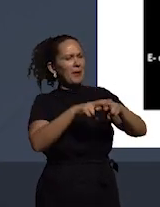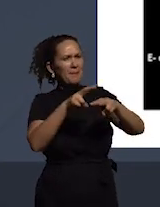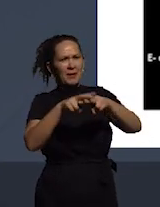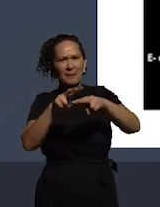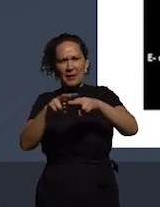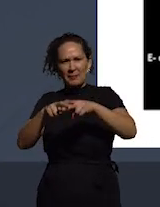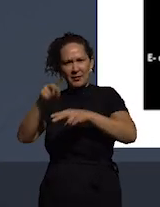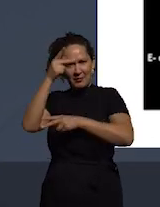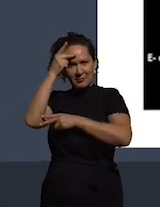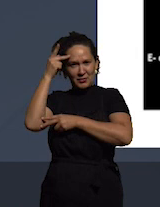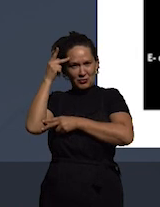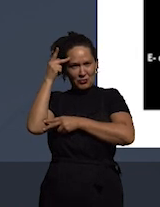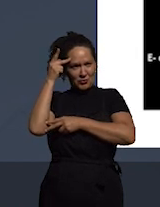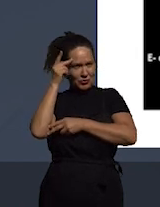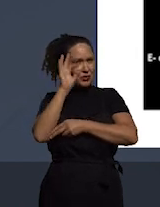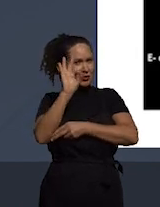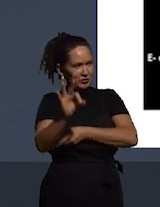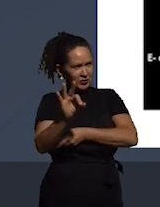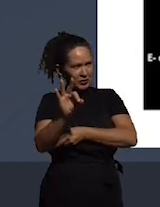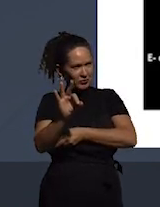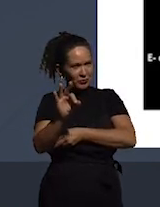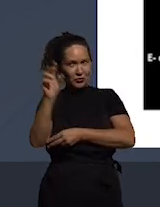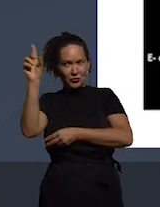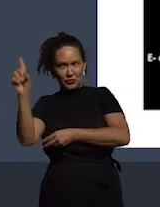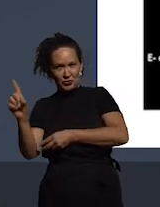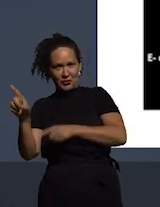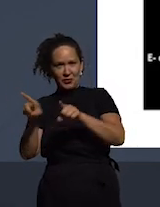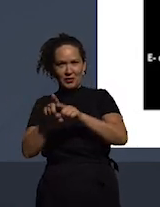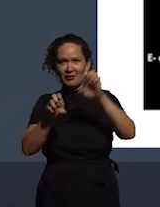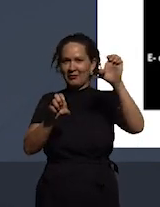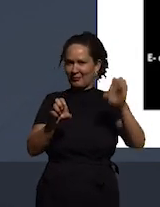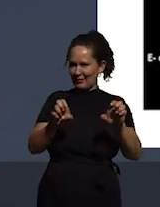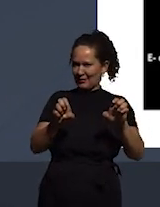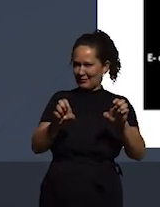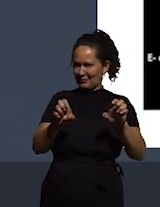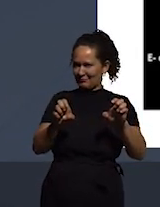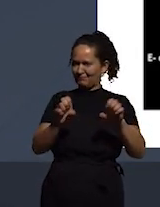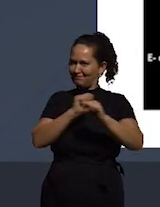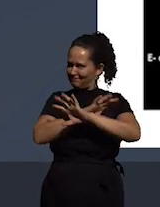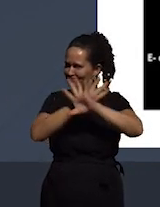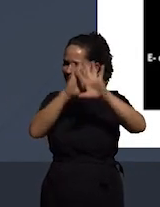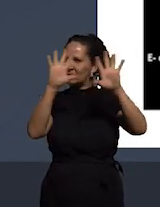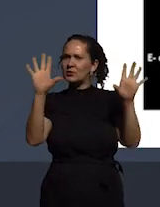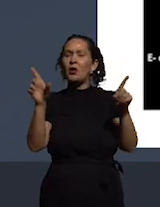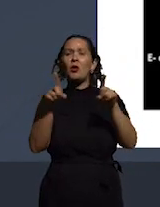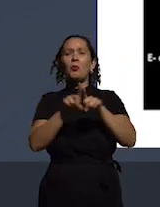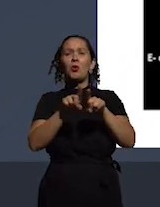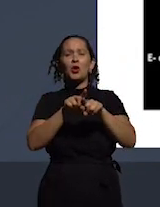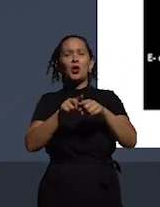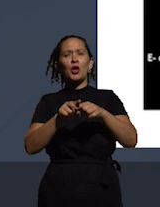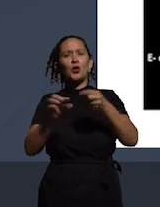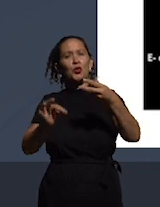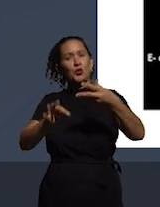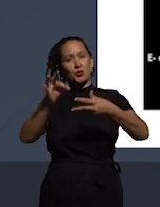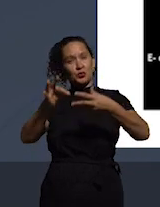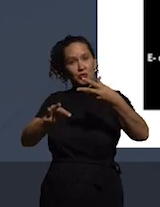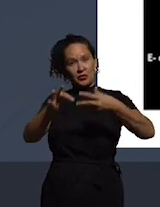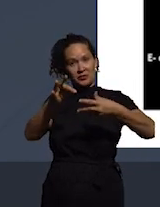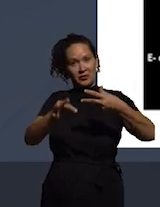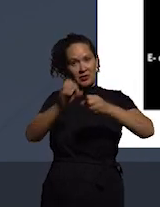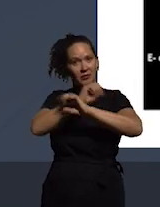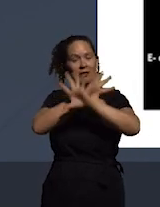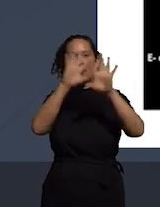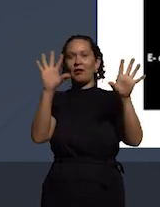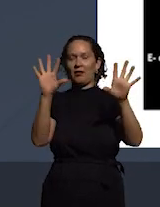justo e correto tanto do lado direito como do lado esquerdo você tem que ter transparência no judiciário e eu já vi isso